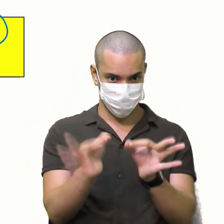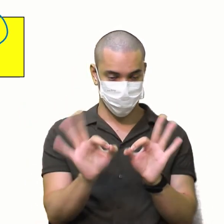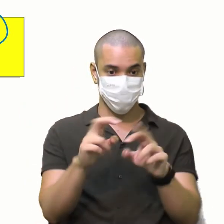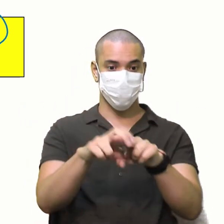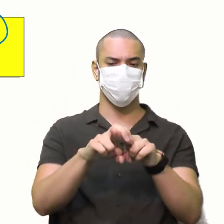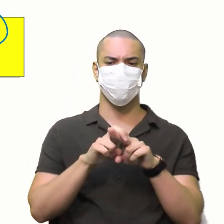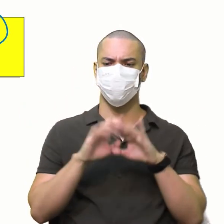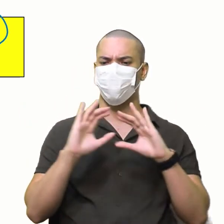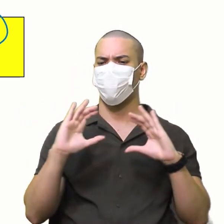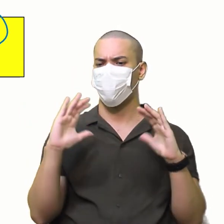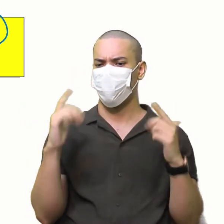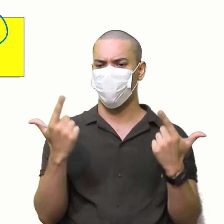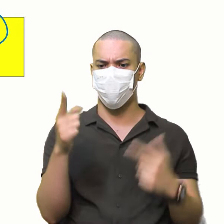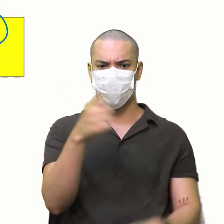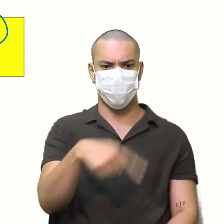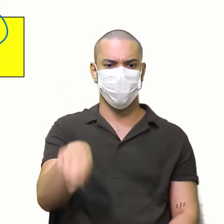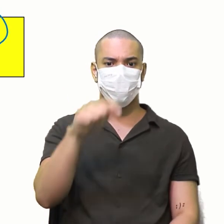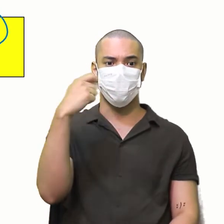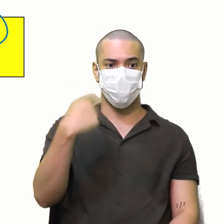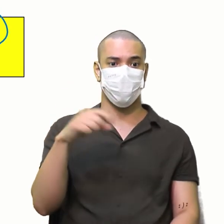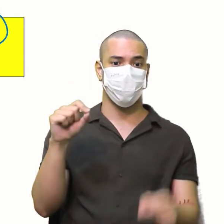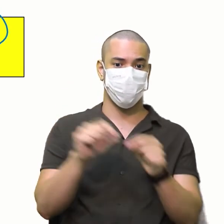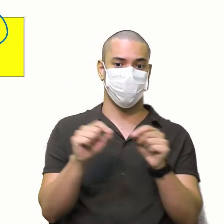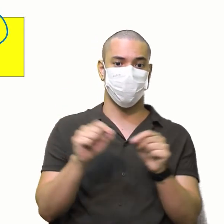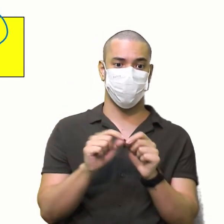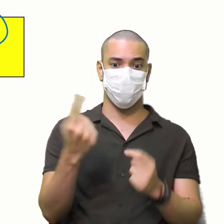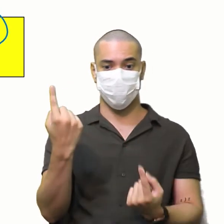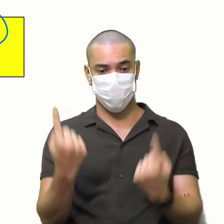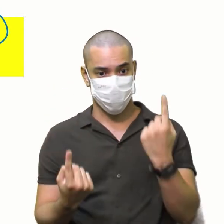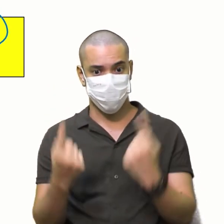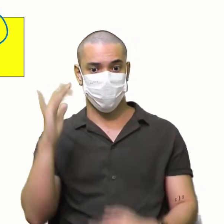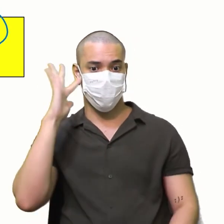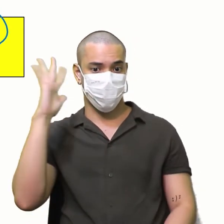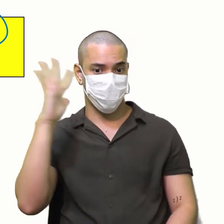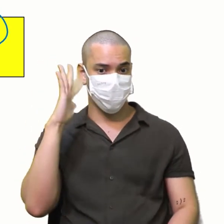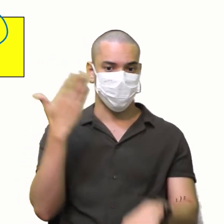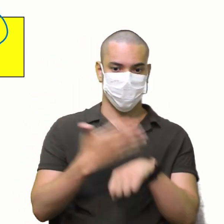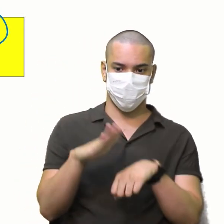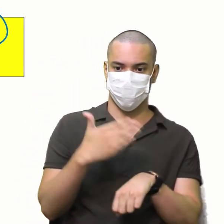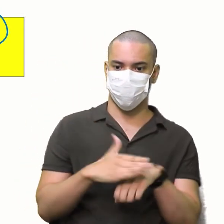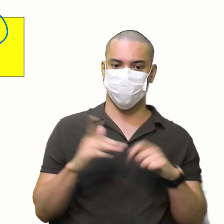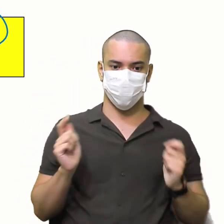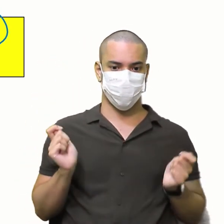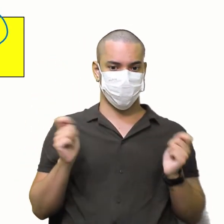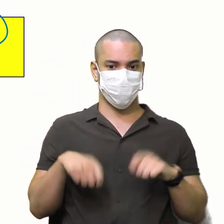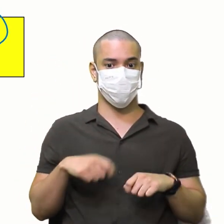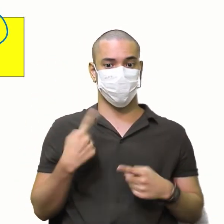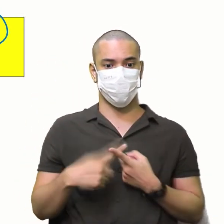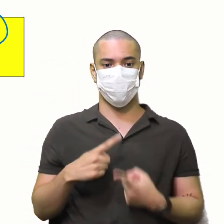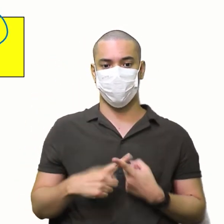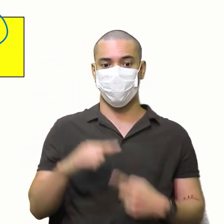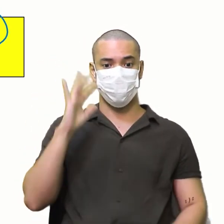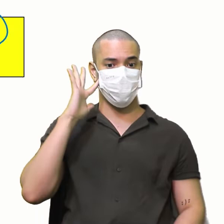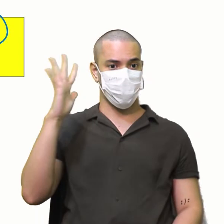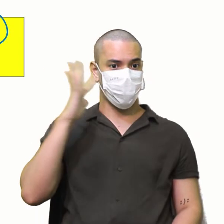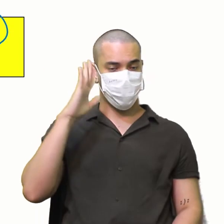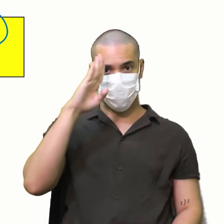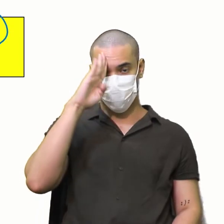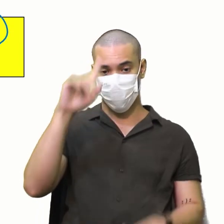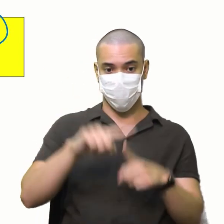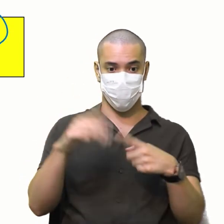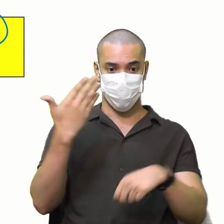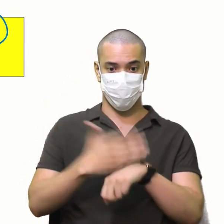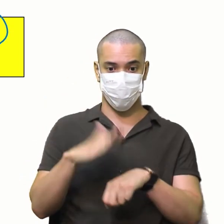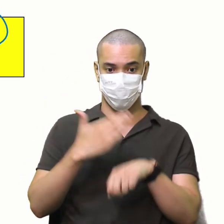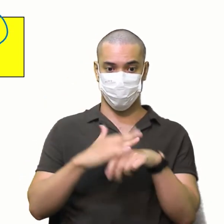claro Que você tem que fazer Nessa alternância Entre teoria e prática Gente Porque a teoria É fundamental Mas a prática